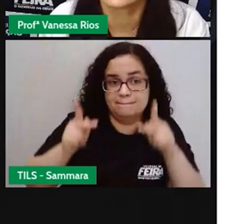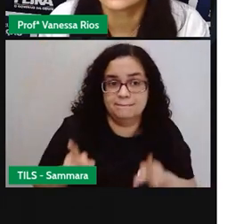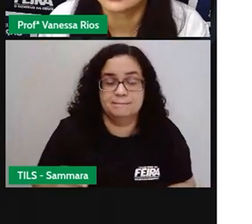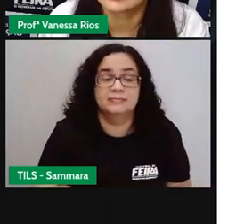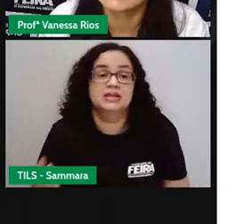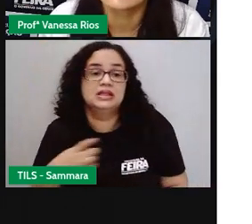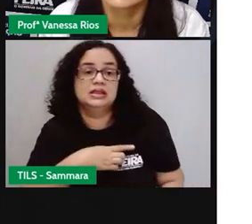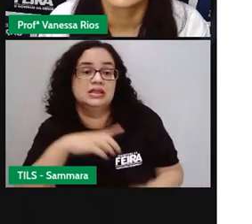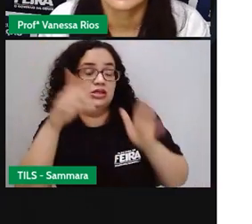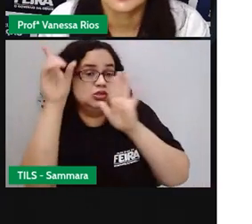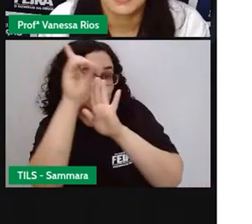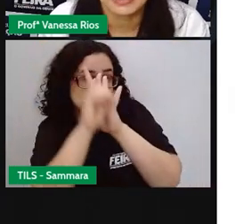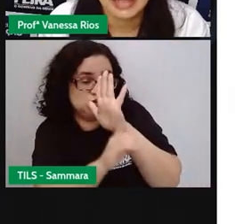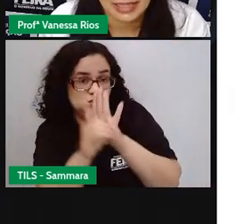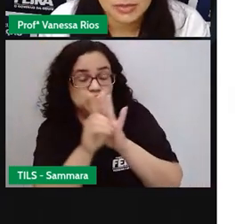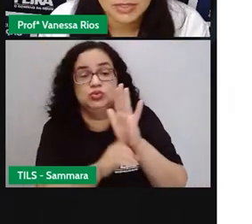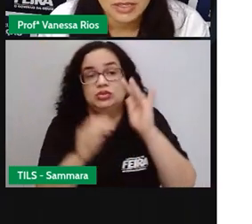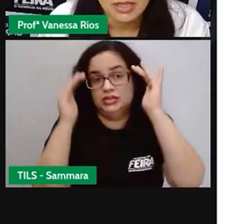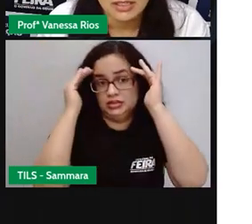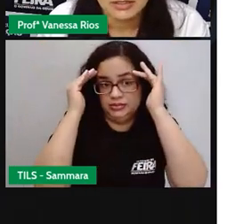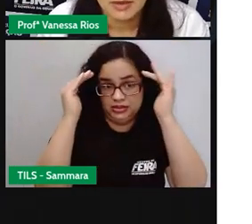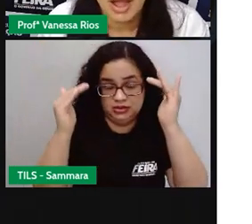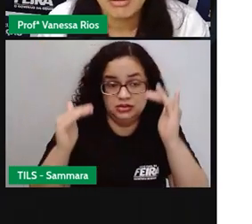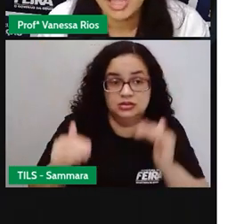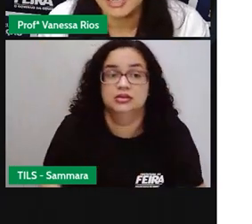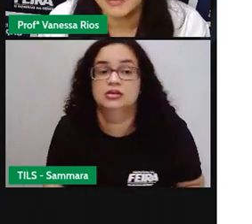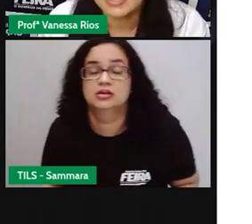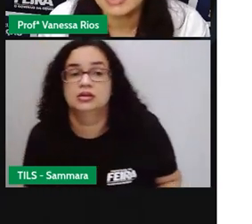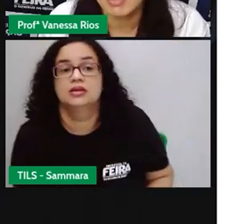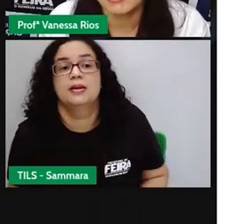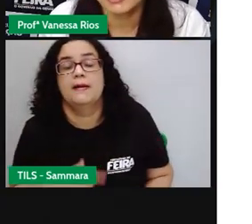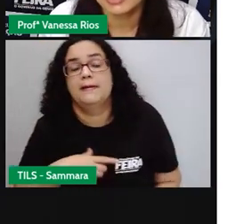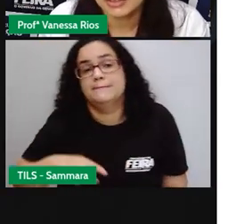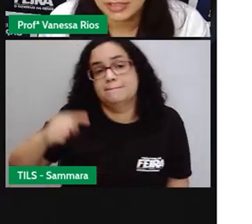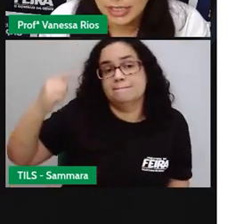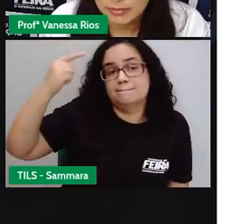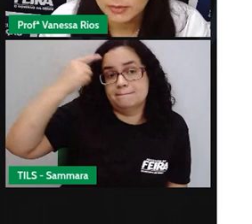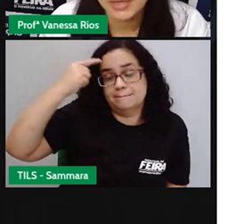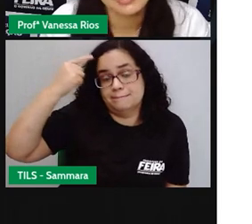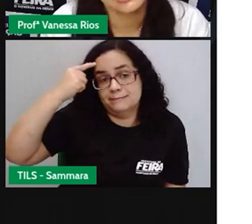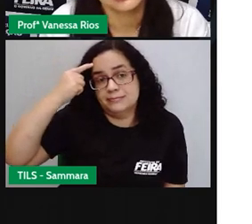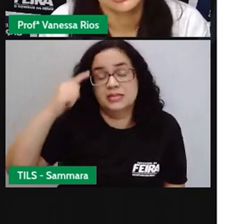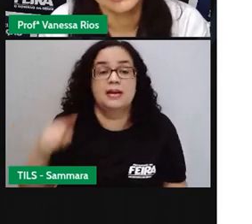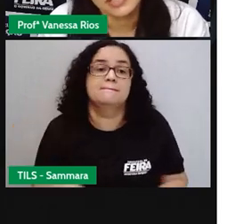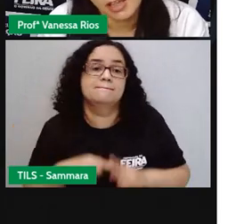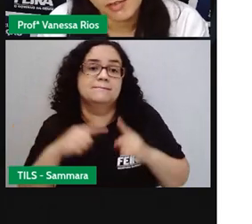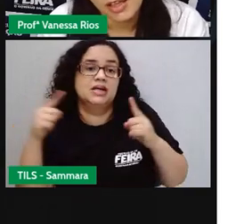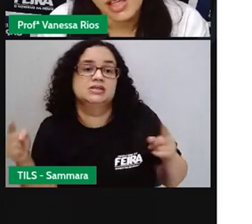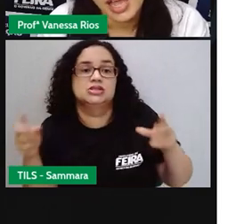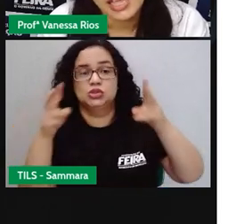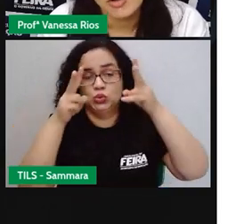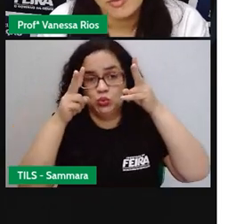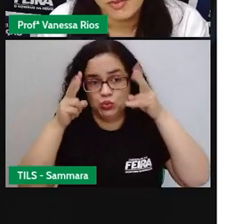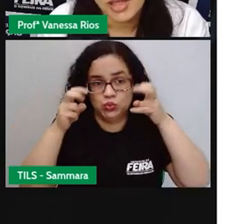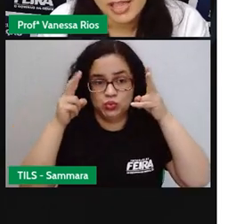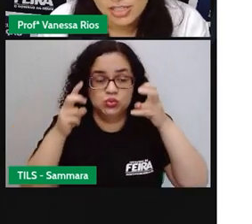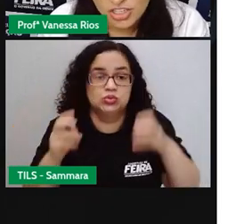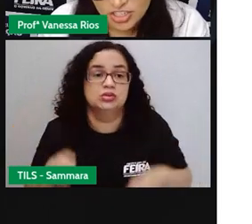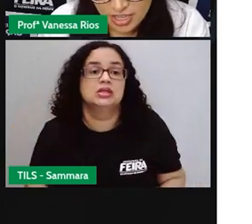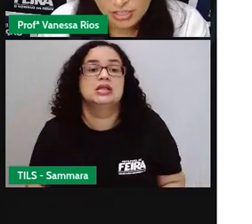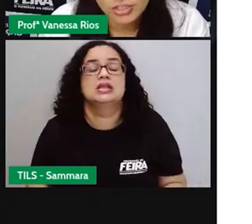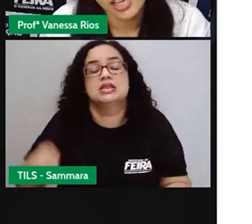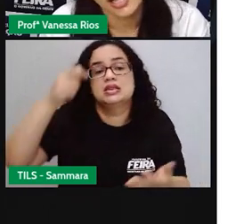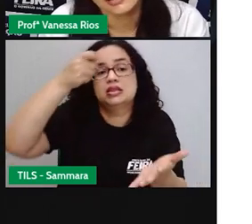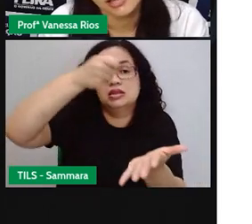tendo esses direitos respeitados. Então, algo que ele pensou há muito tempo, mas que a gente observa aí como